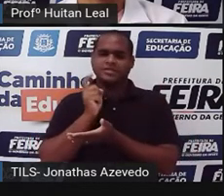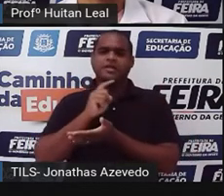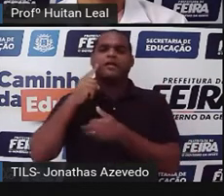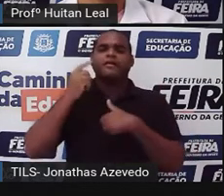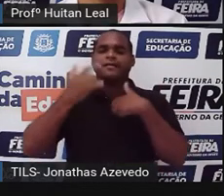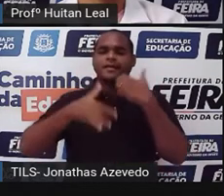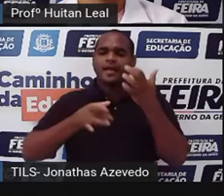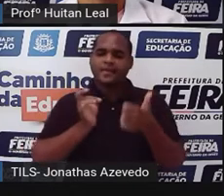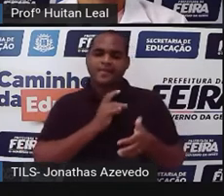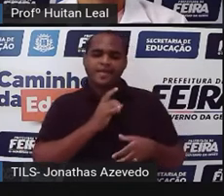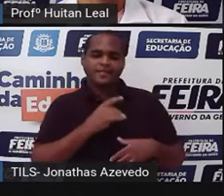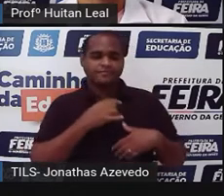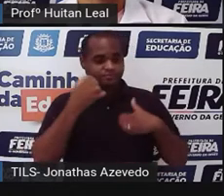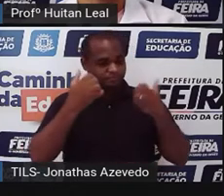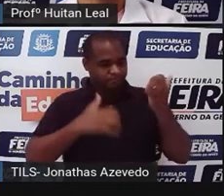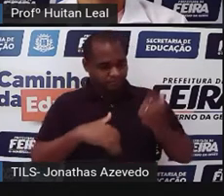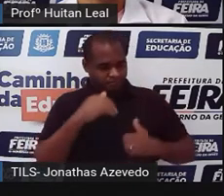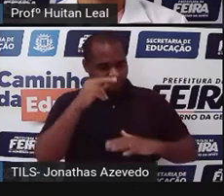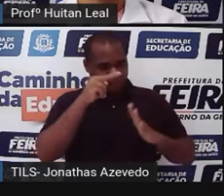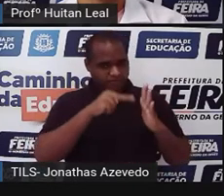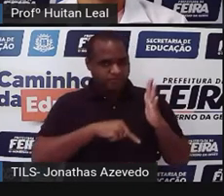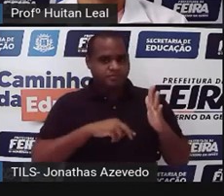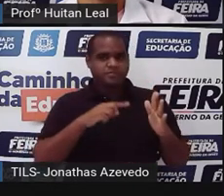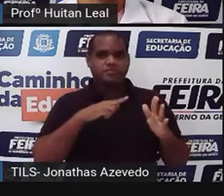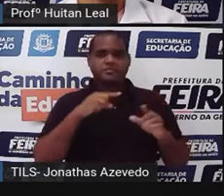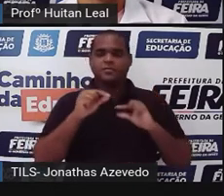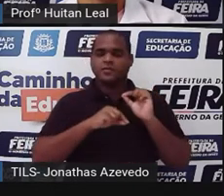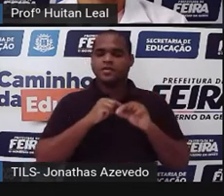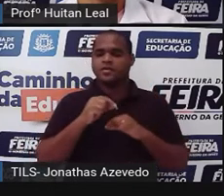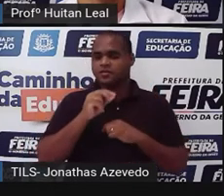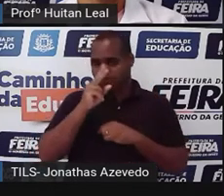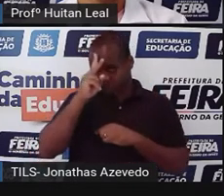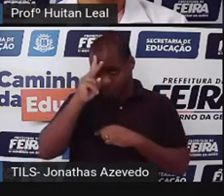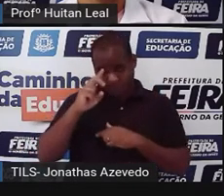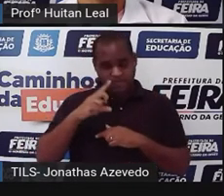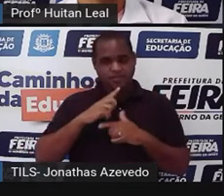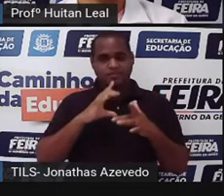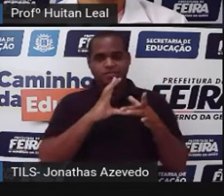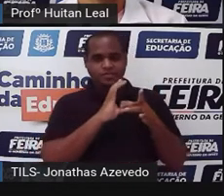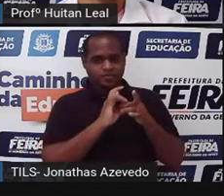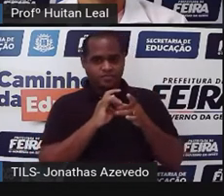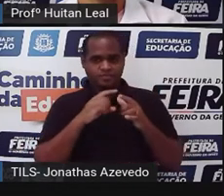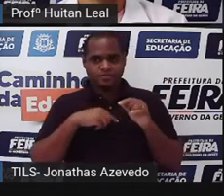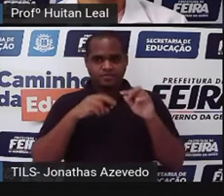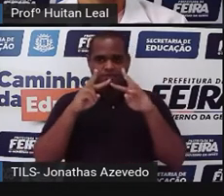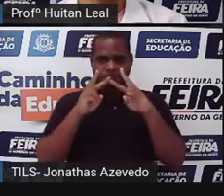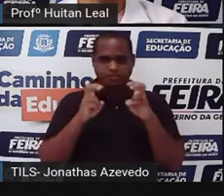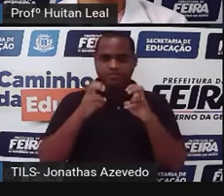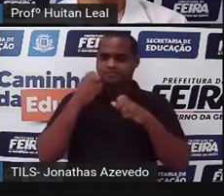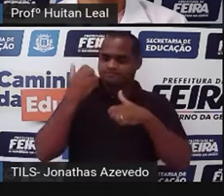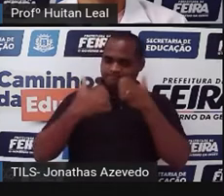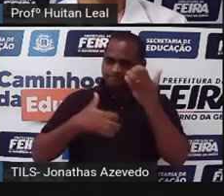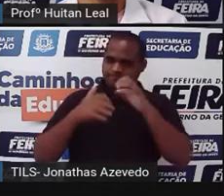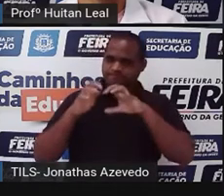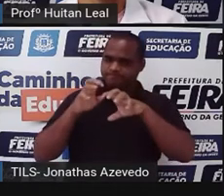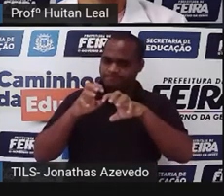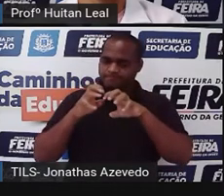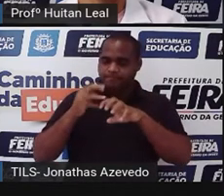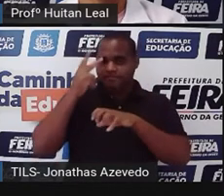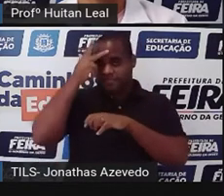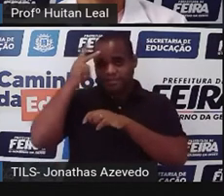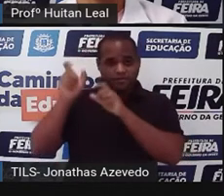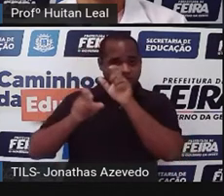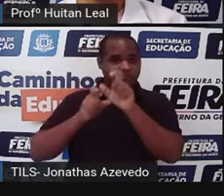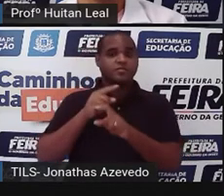medo no leitor. Nesse sentido, apresenta histórias vinculadas às temáticas mais aterrorizantes para os seres humanos,